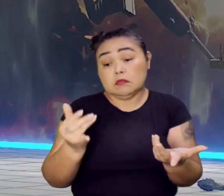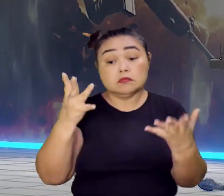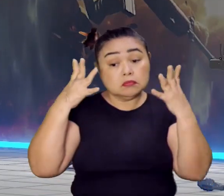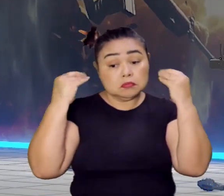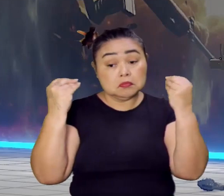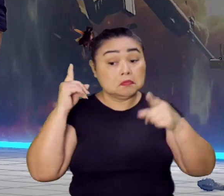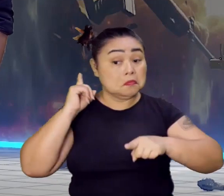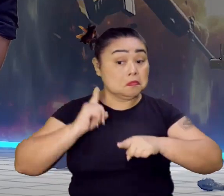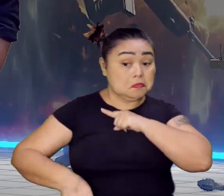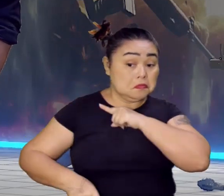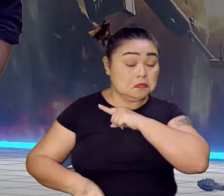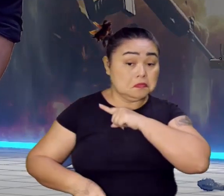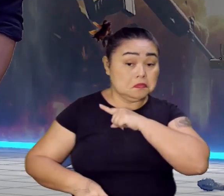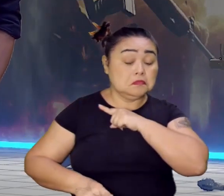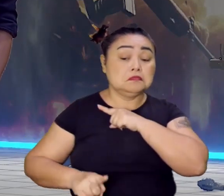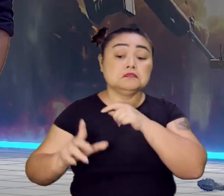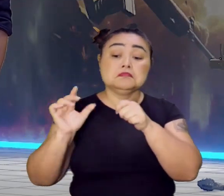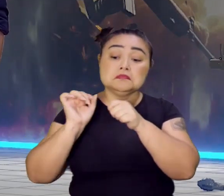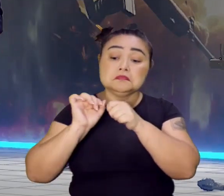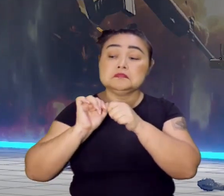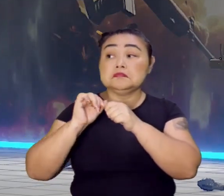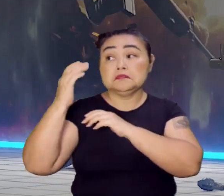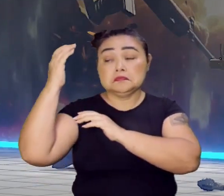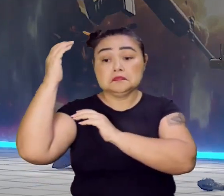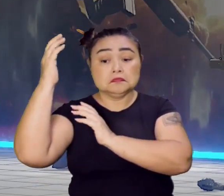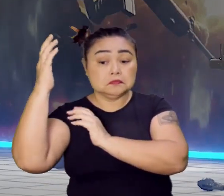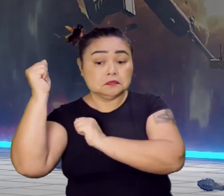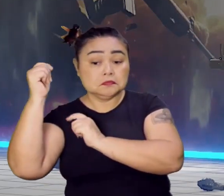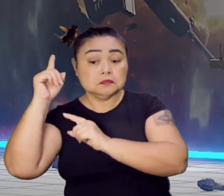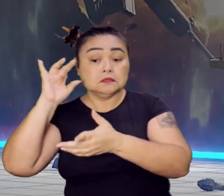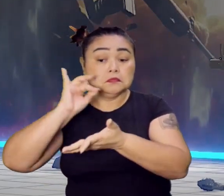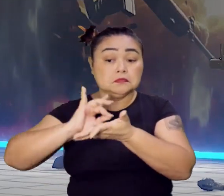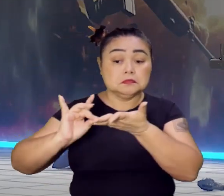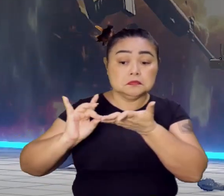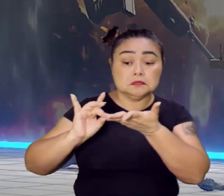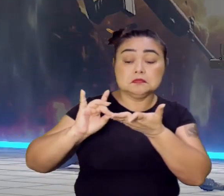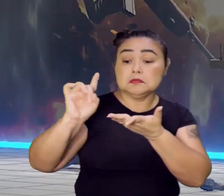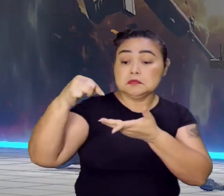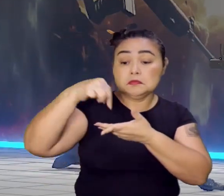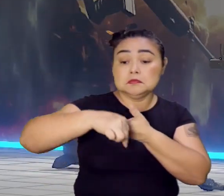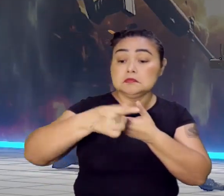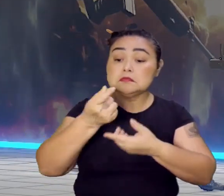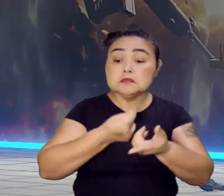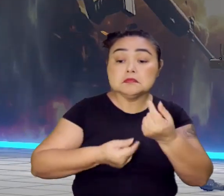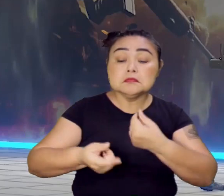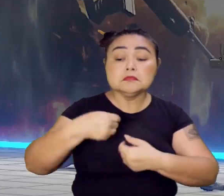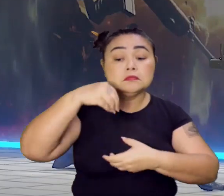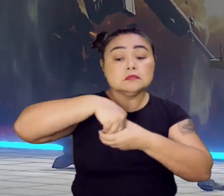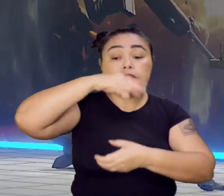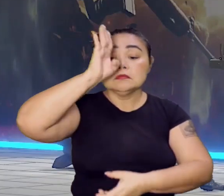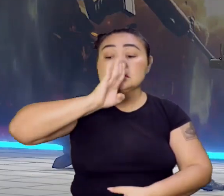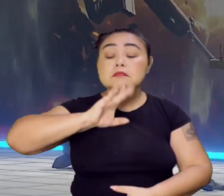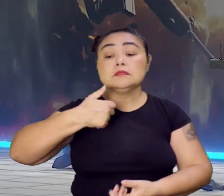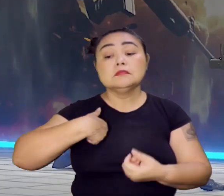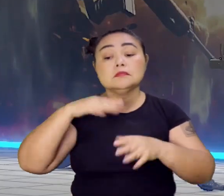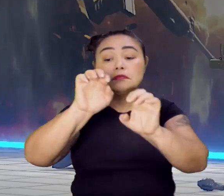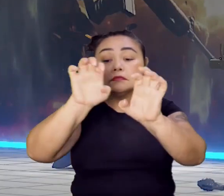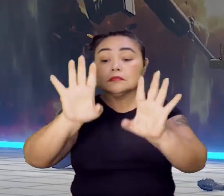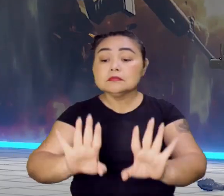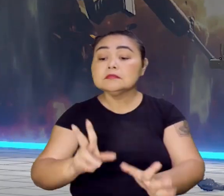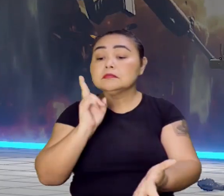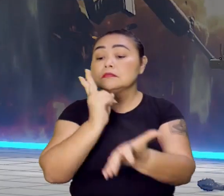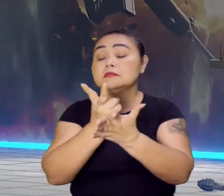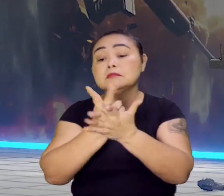de fazer comércio. Quem fosse inimigo da Espanha não podia fazer comércio com o Brasil. Aqui dentro do Brasil, a estrutura, ela permanece a mesma. O que muda